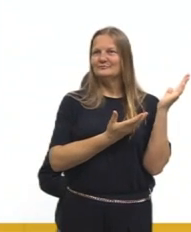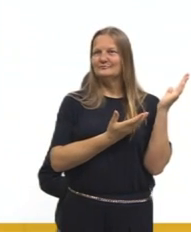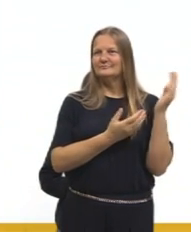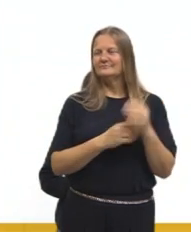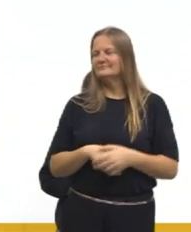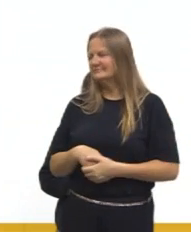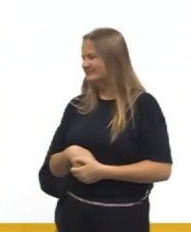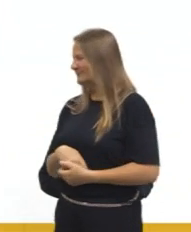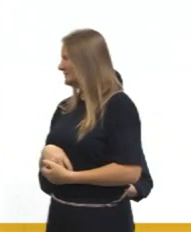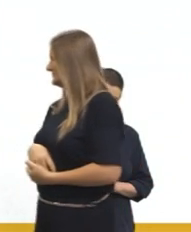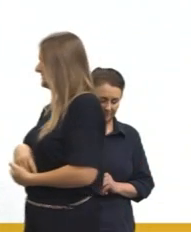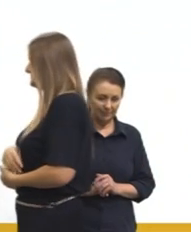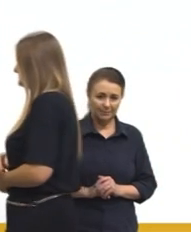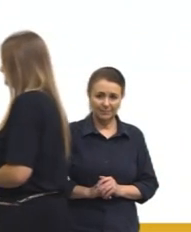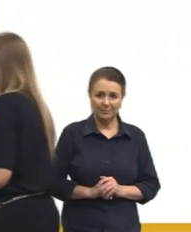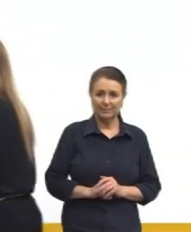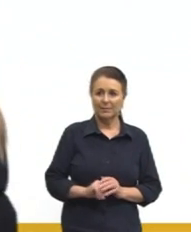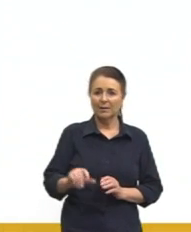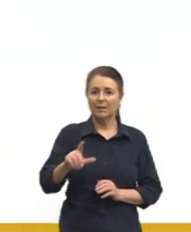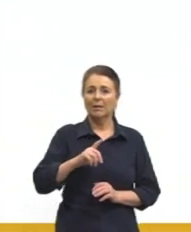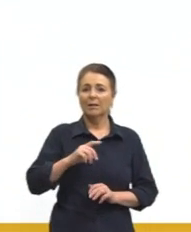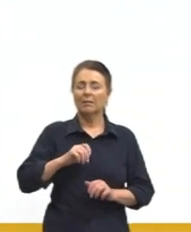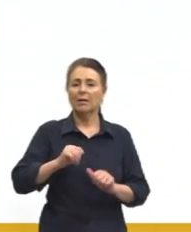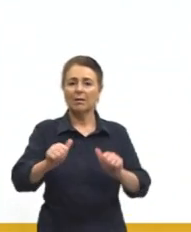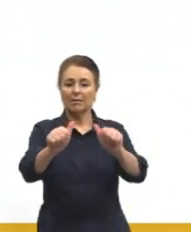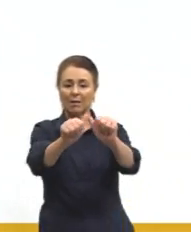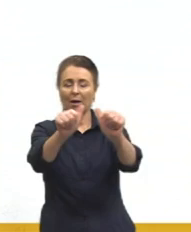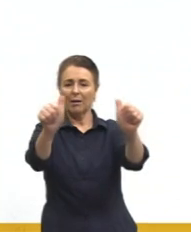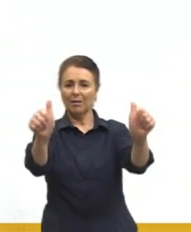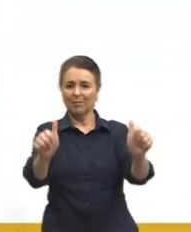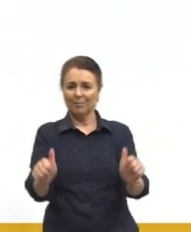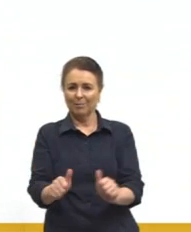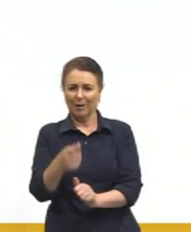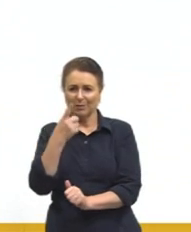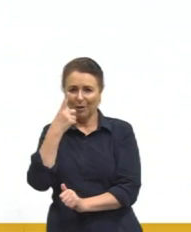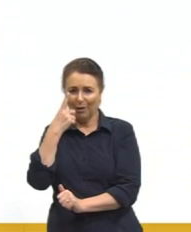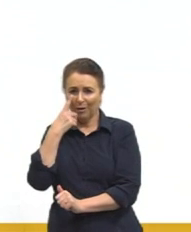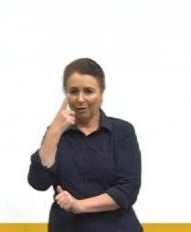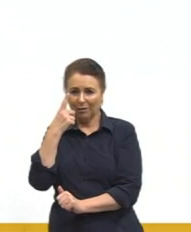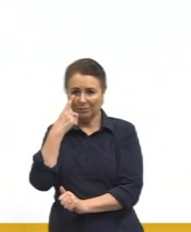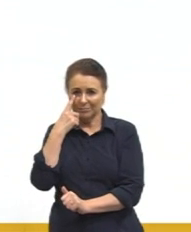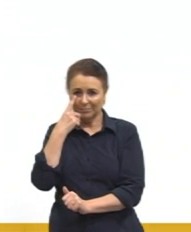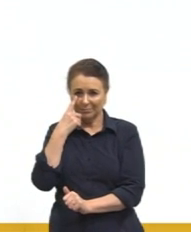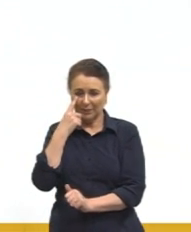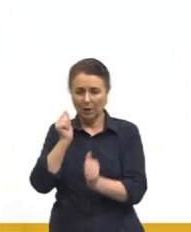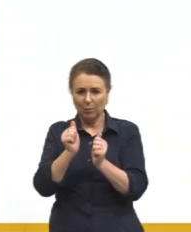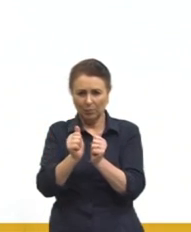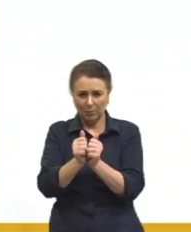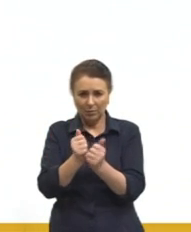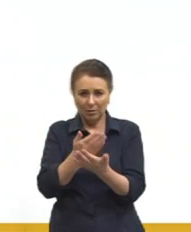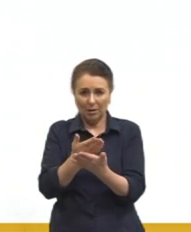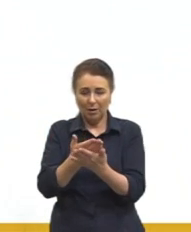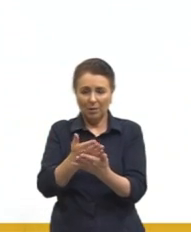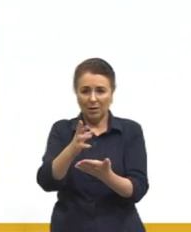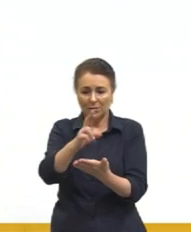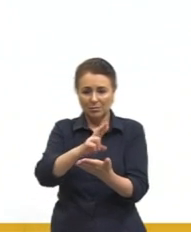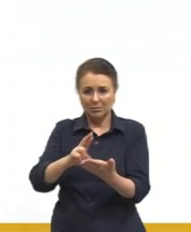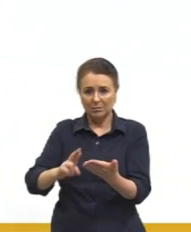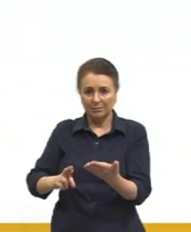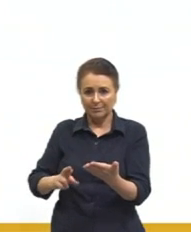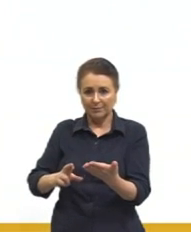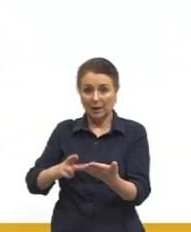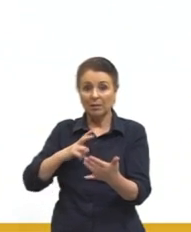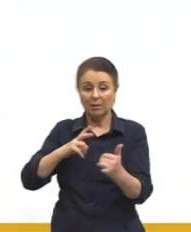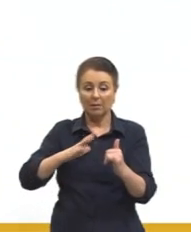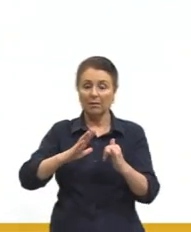tem? Imagens, os nossos memes. Então, se tu acompanhou as aulas de redação, essas que estão disponíveis lá no canal do YouTube,